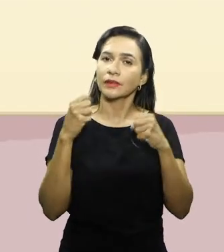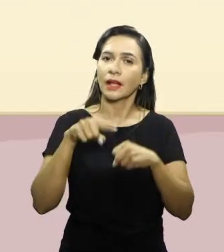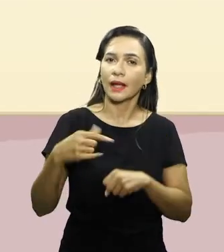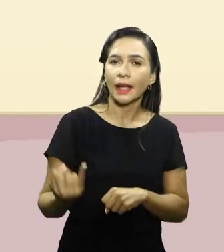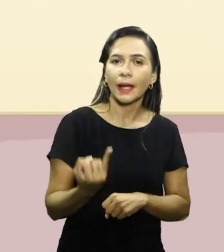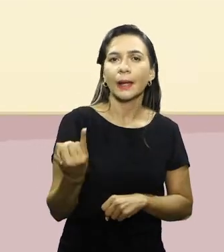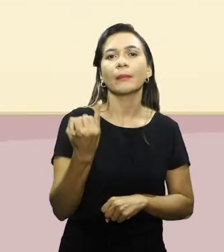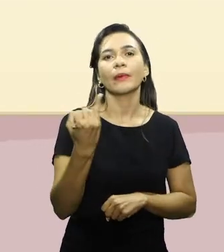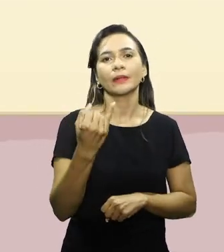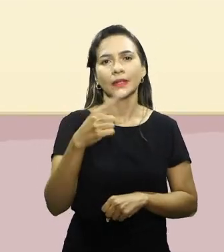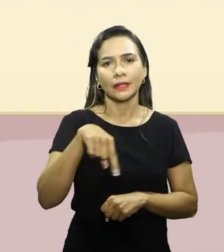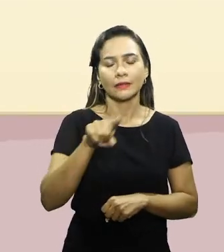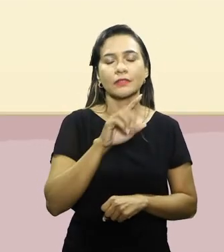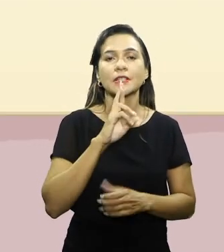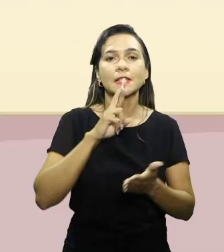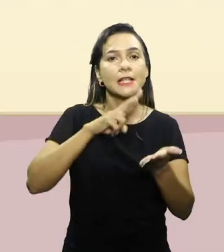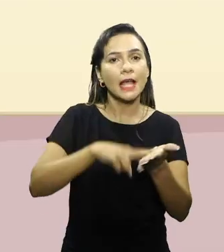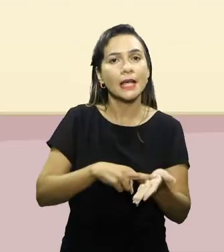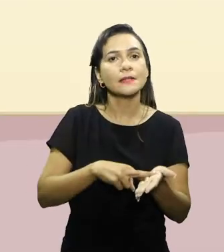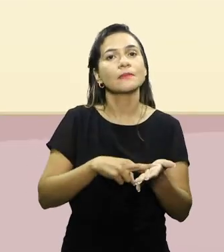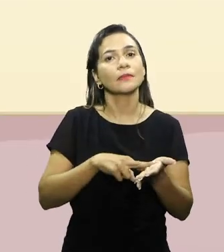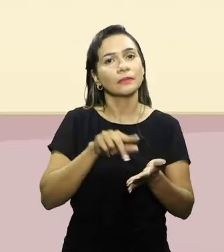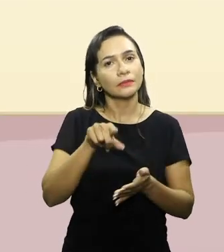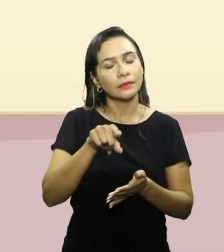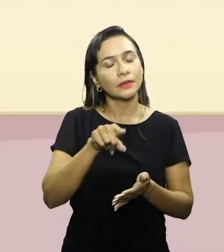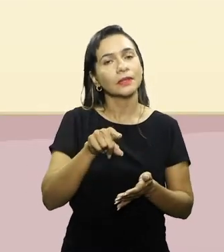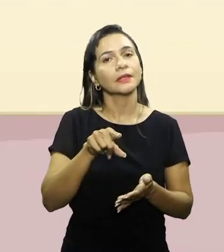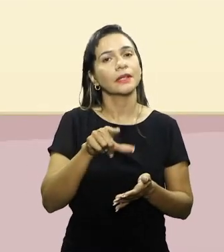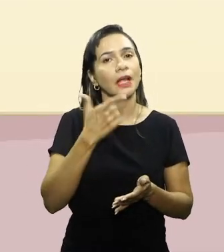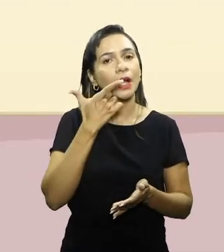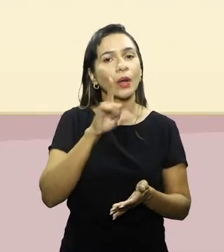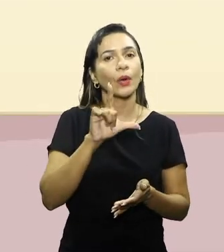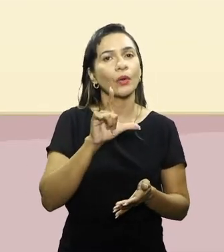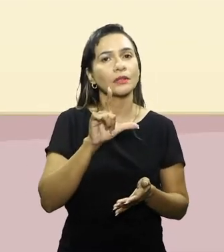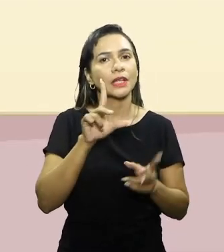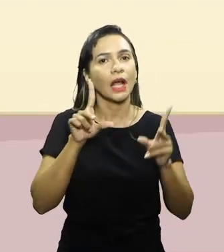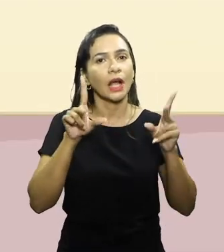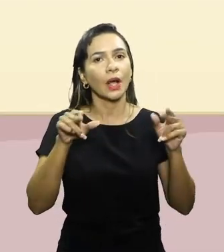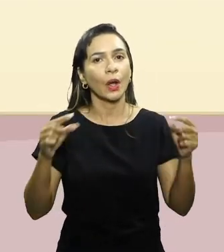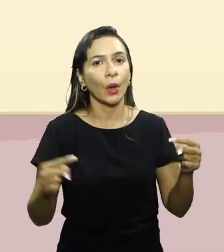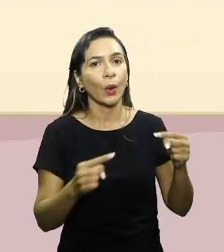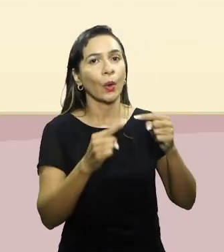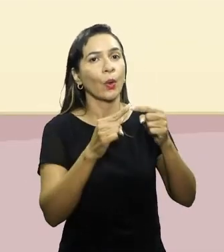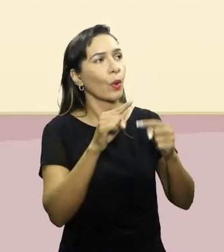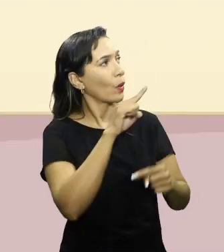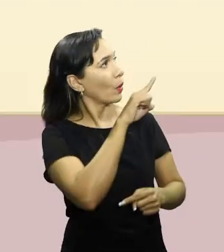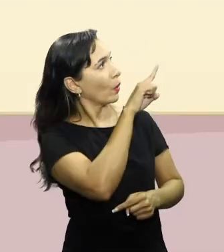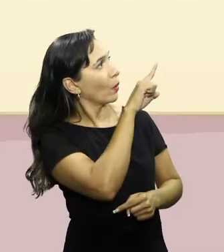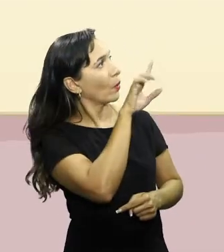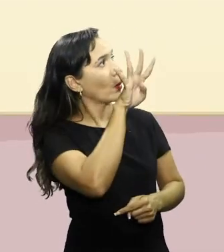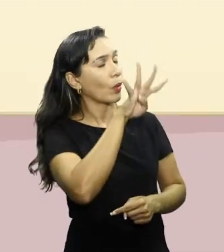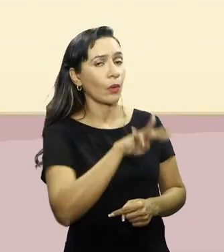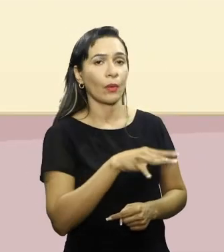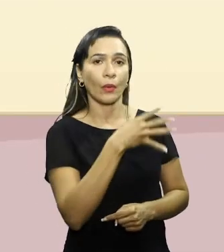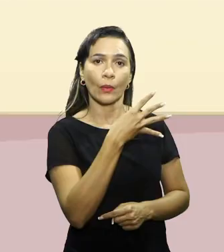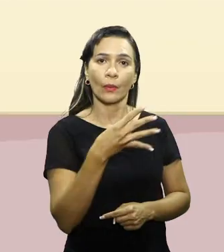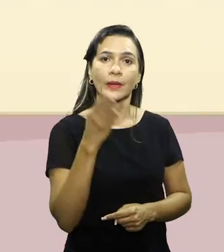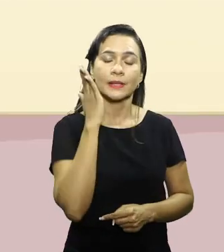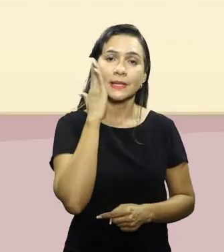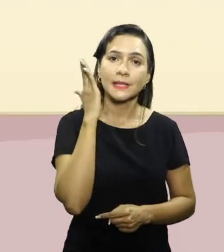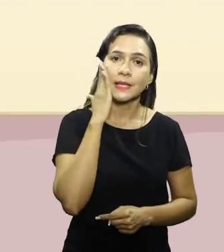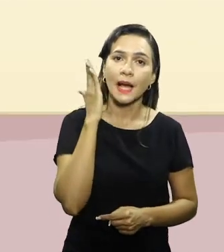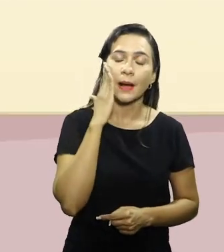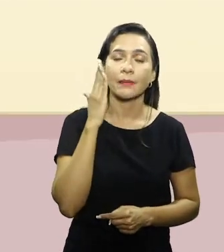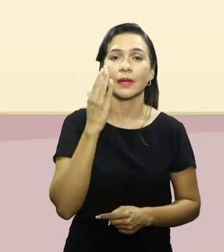importante que a resposta desse praticante esteja dentro dessa tabela aí, dessa escala, vá de um número de